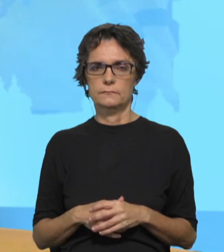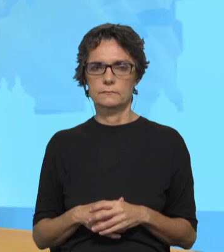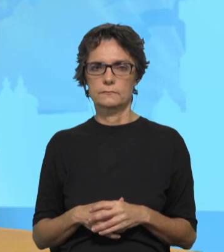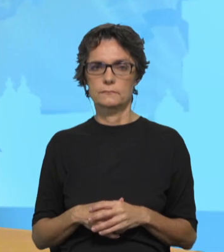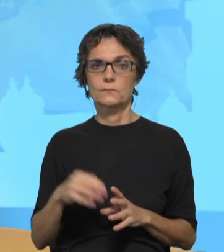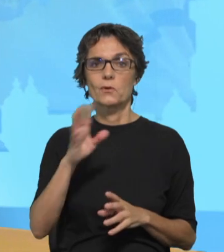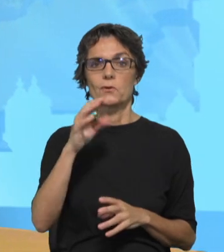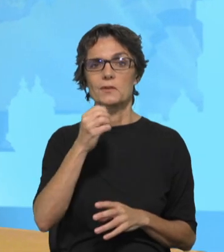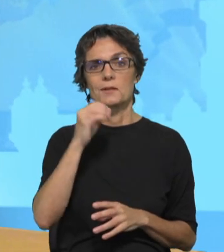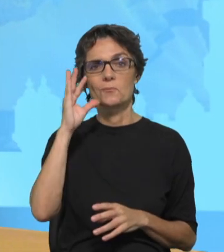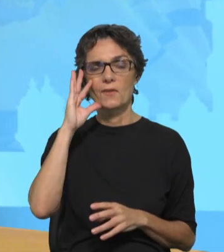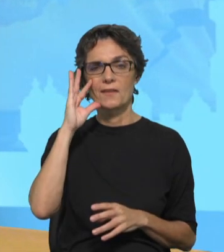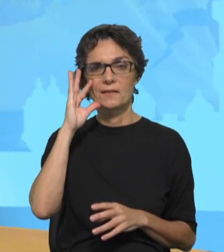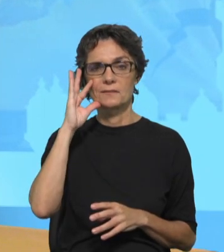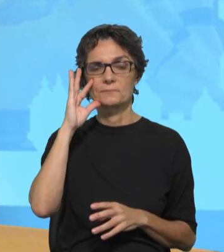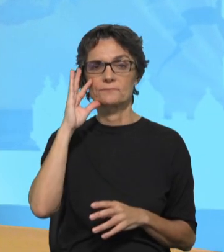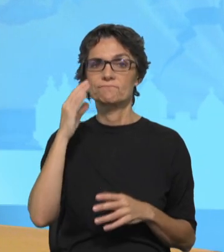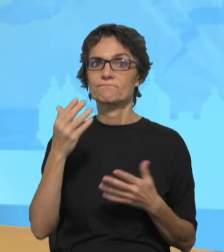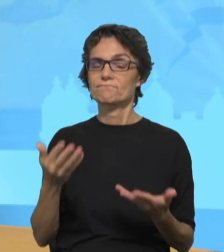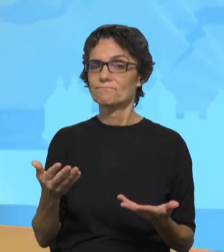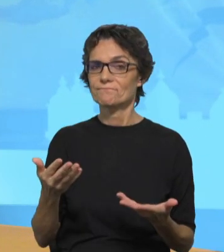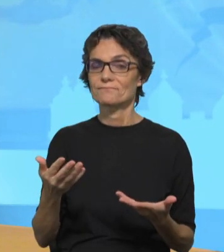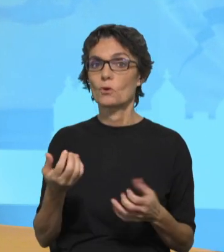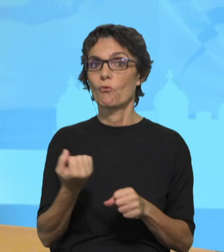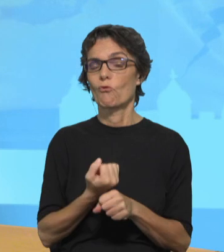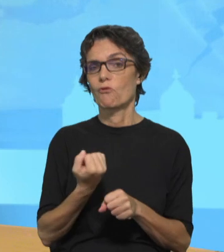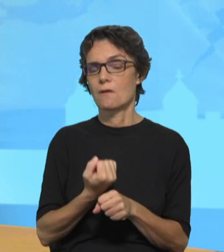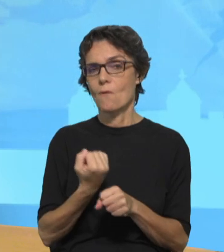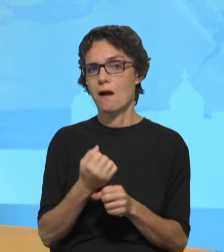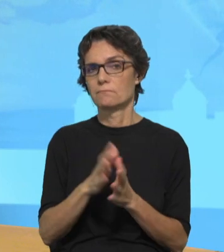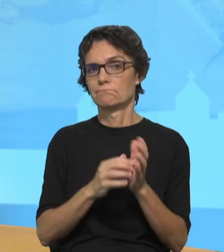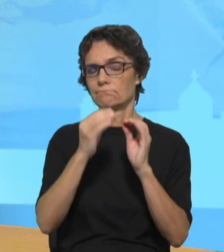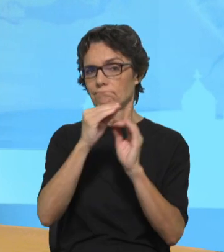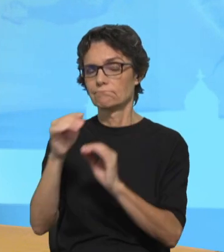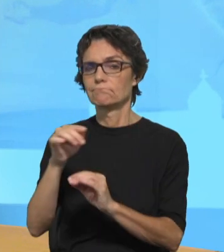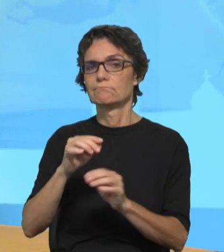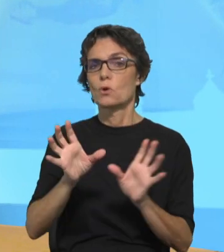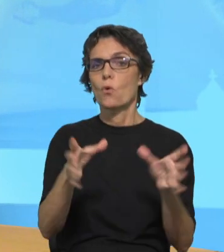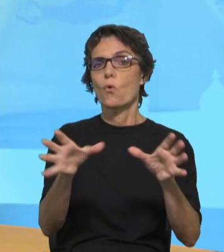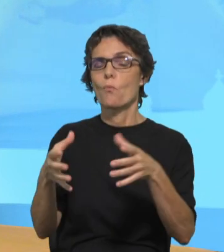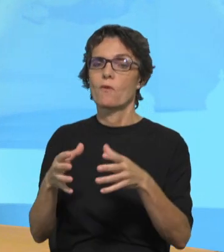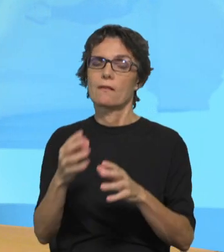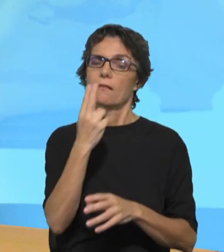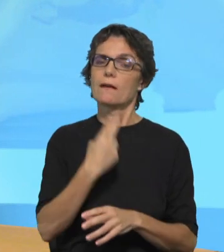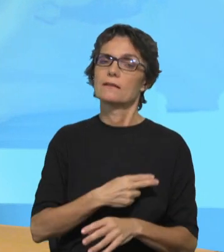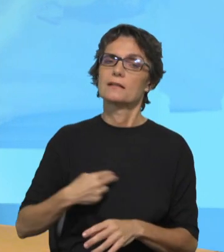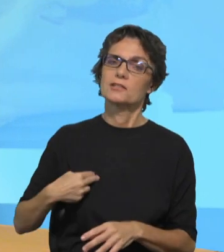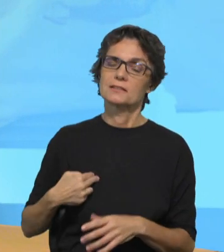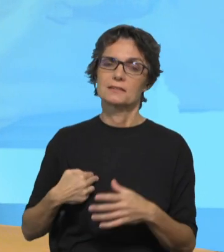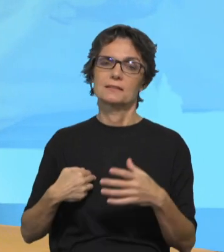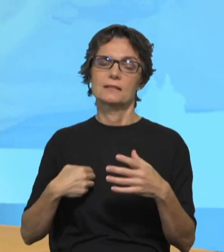Olá, muito boa tarde. Estamos no arranque do trabalho pastoral em muitas comunidades cristãs, mas párocos e leigos